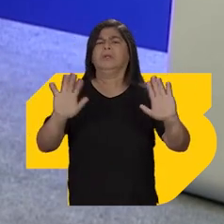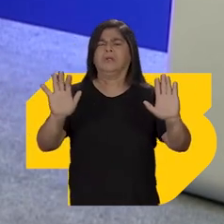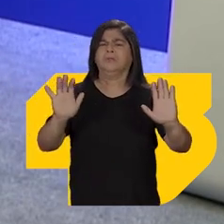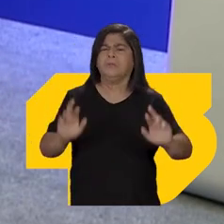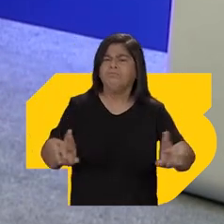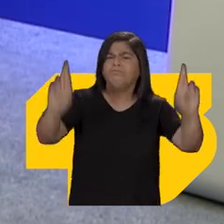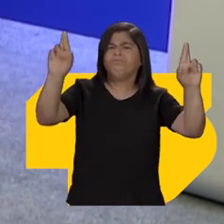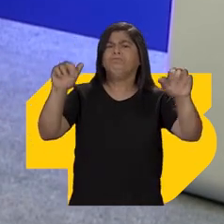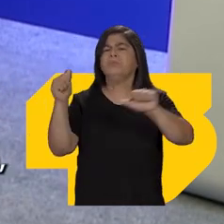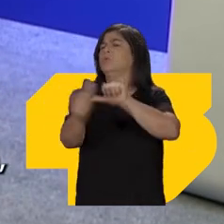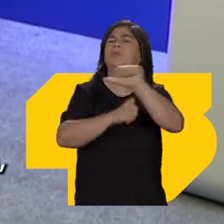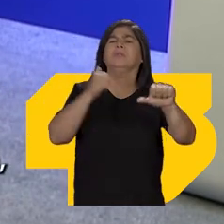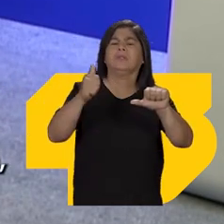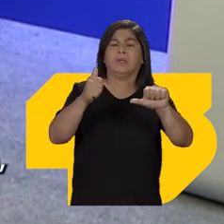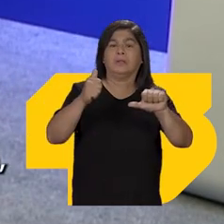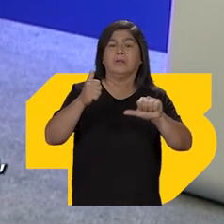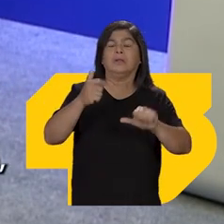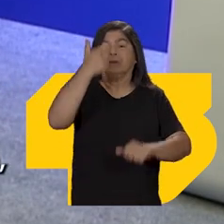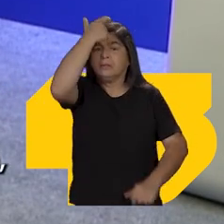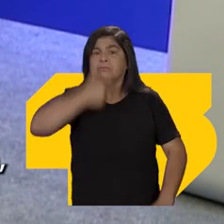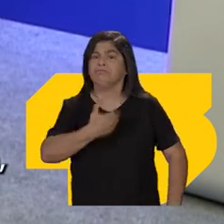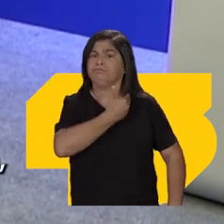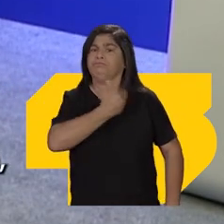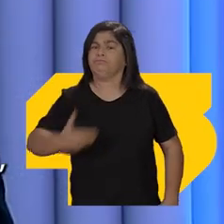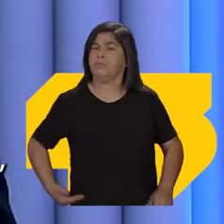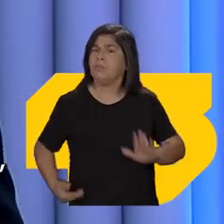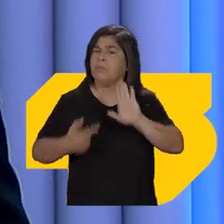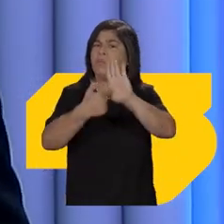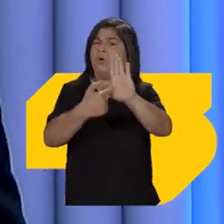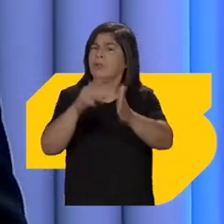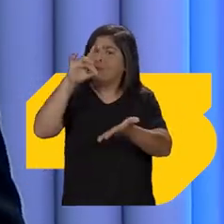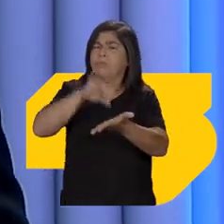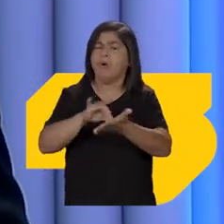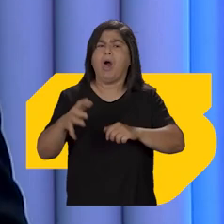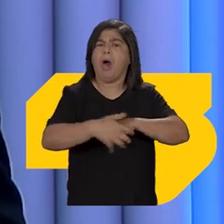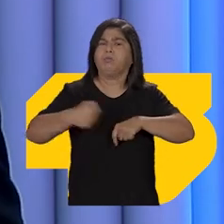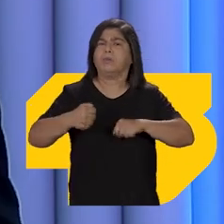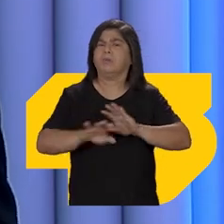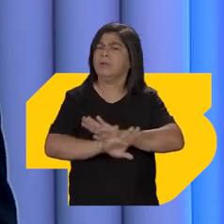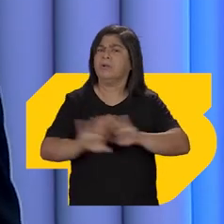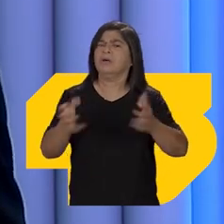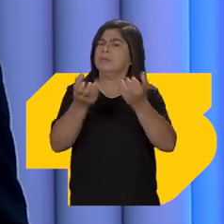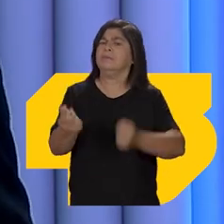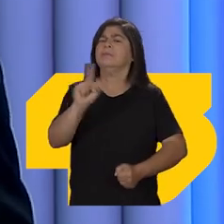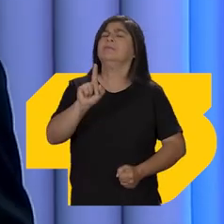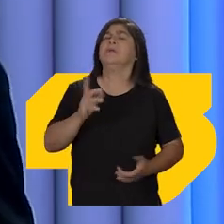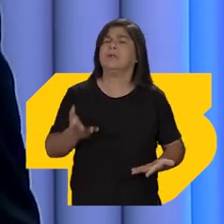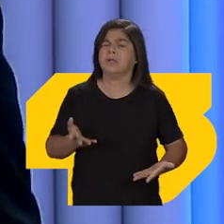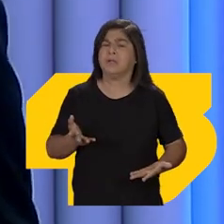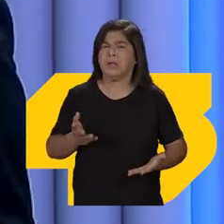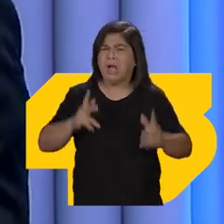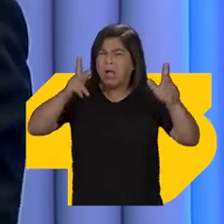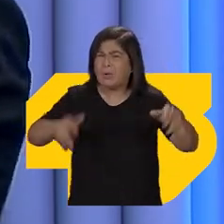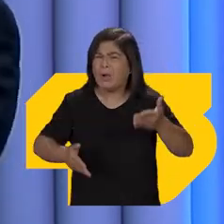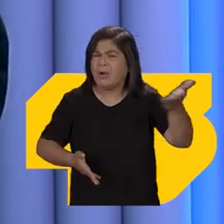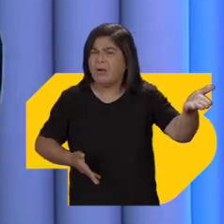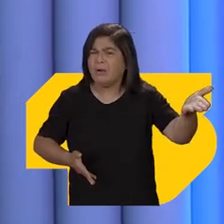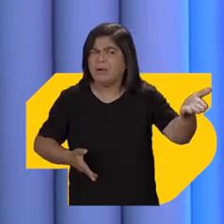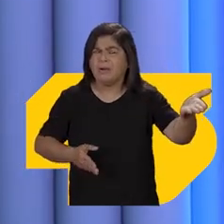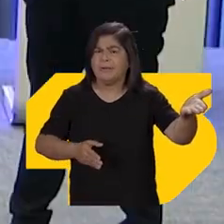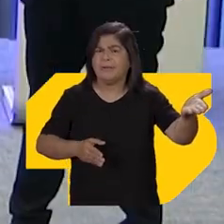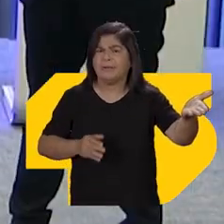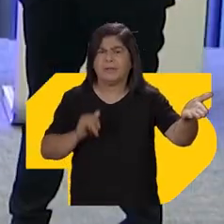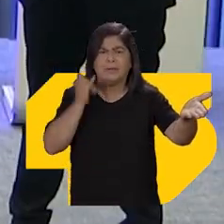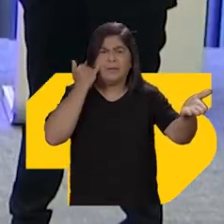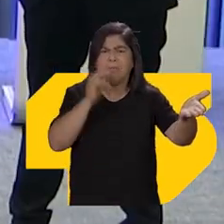de esperança. Então a gente vai ter no nosso governo transparência, combate à corrupção, para que não se repita aquilo que,